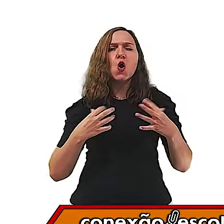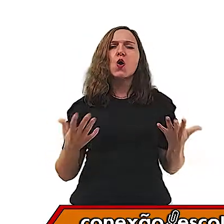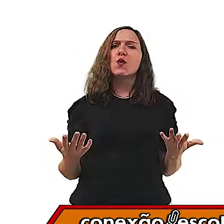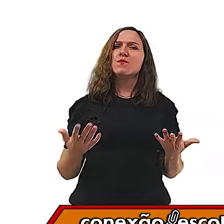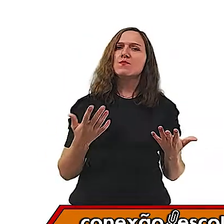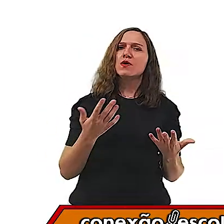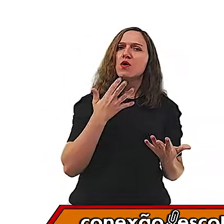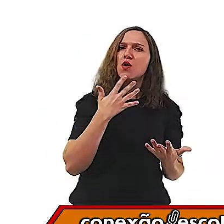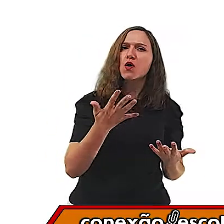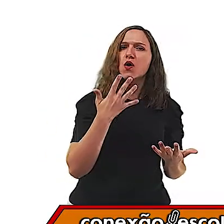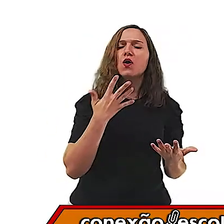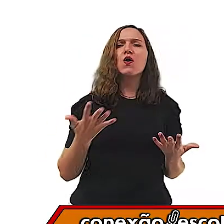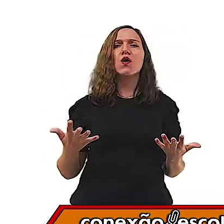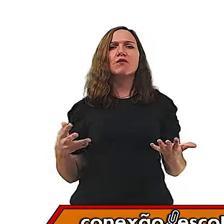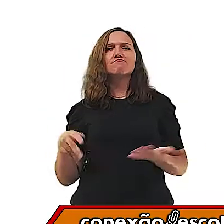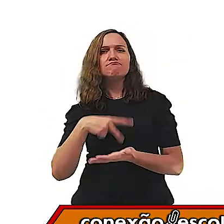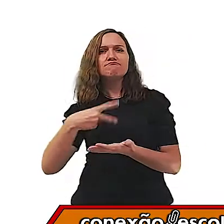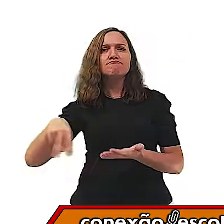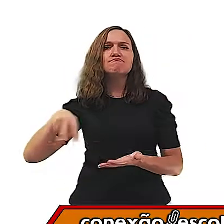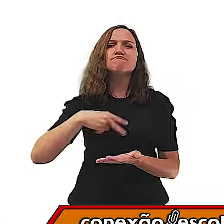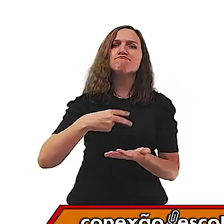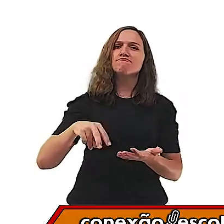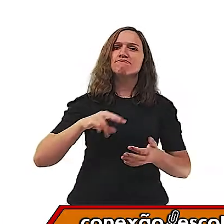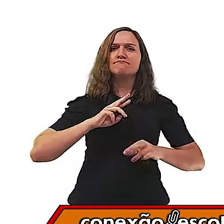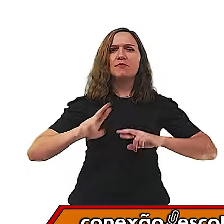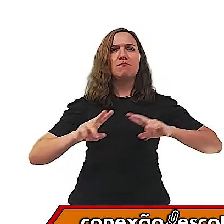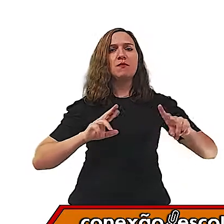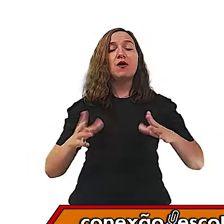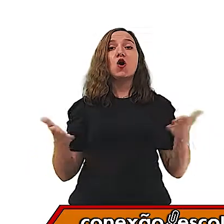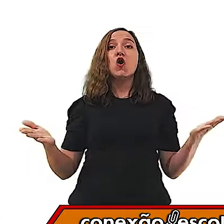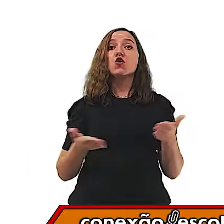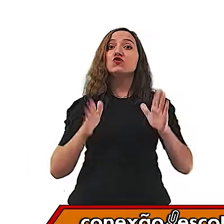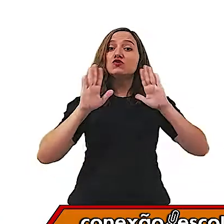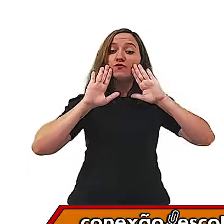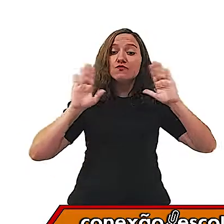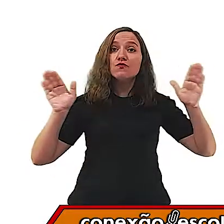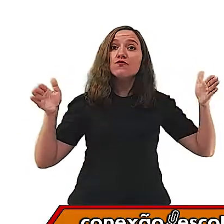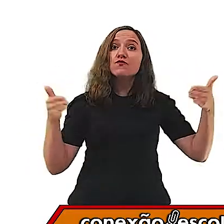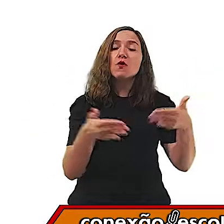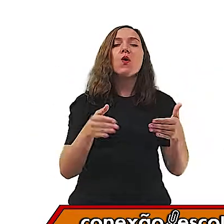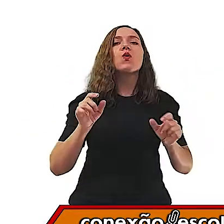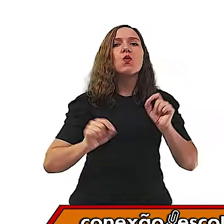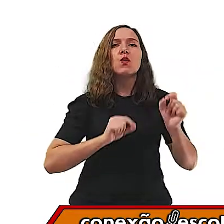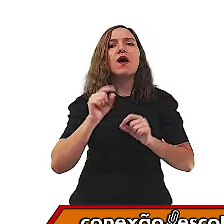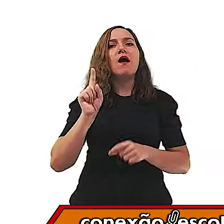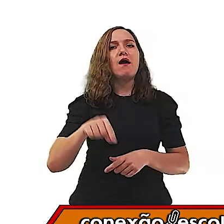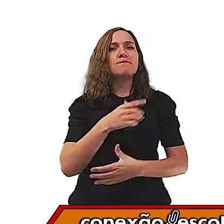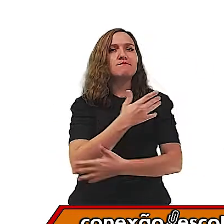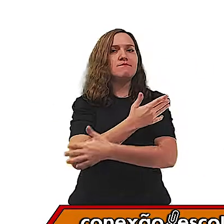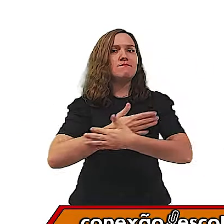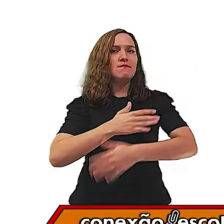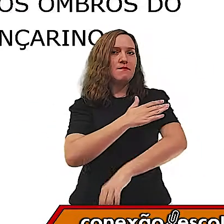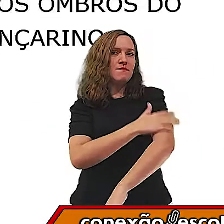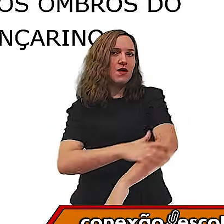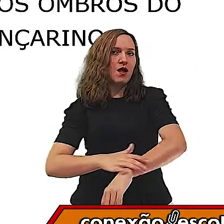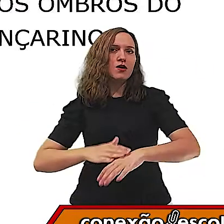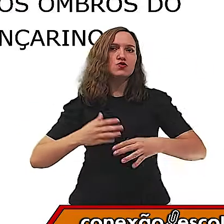coreografias, de tudo. Mas hoje o nosso foco é a posição dos braços.